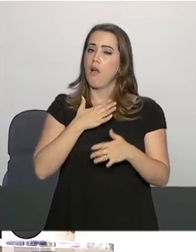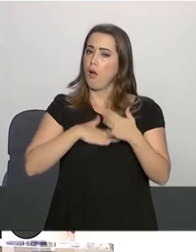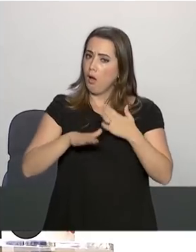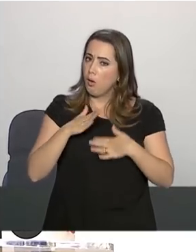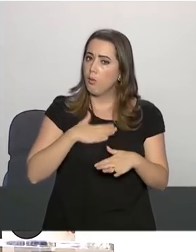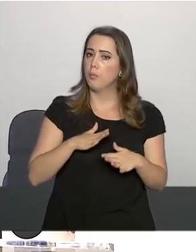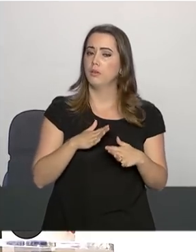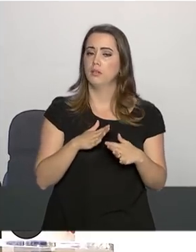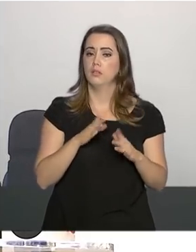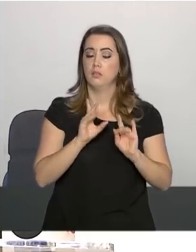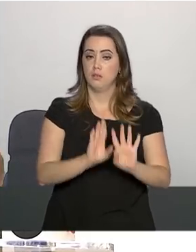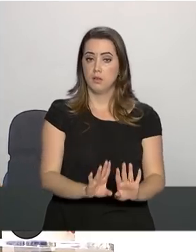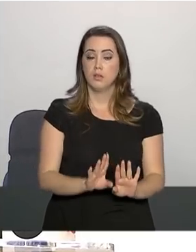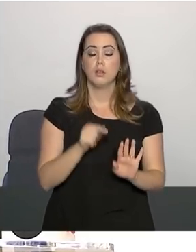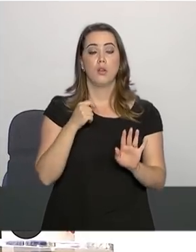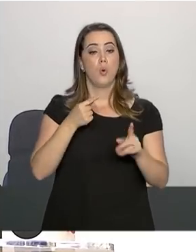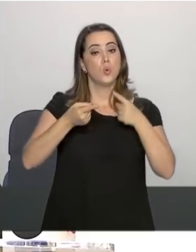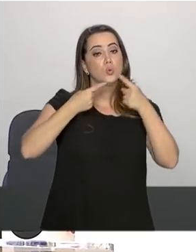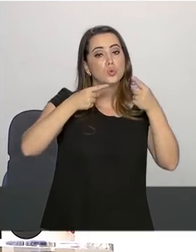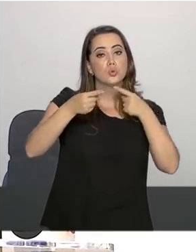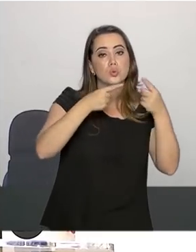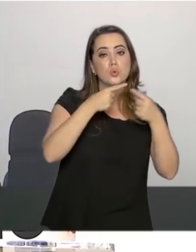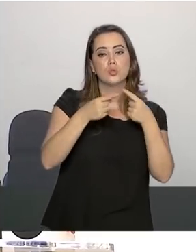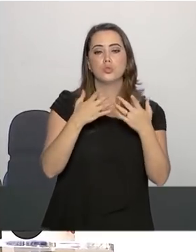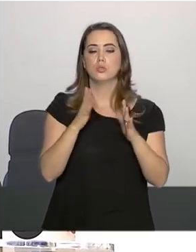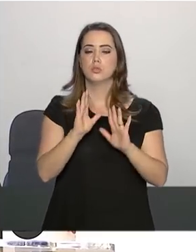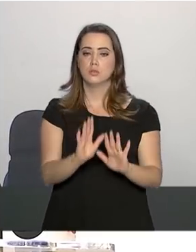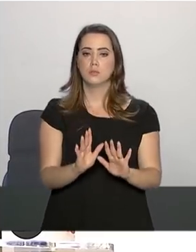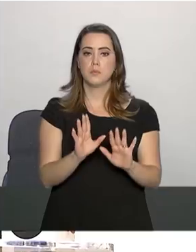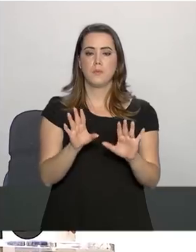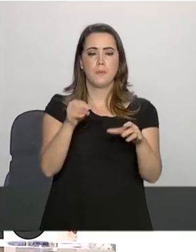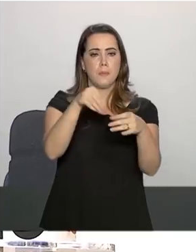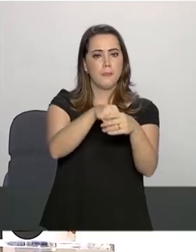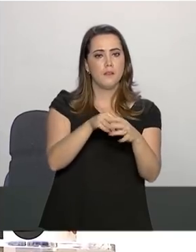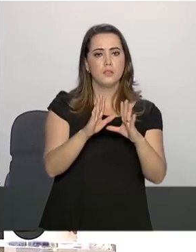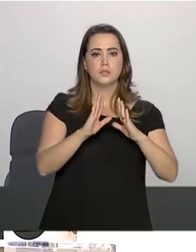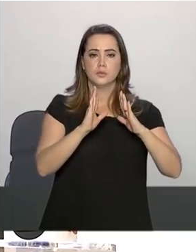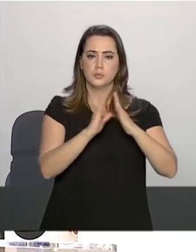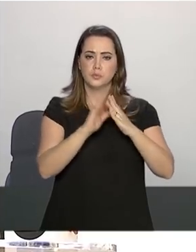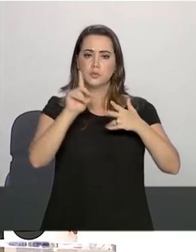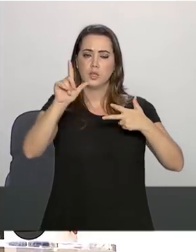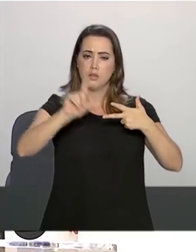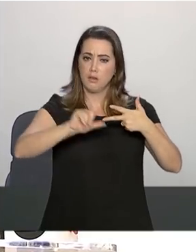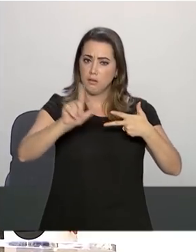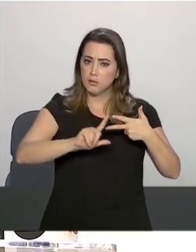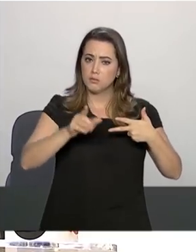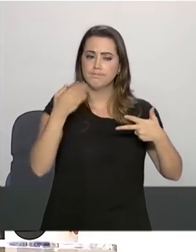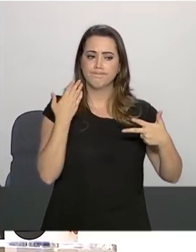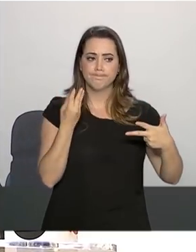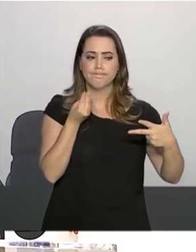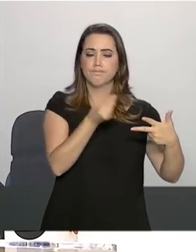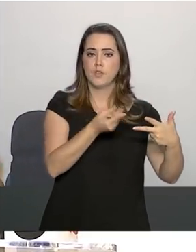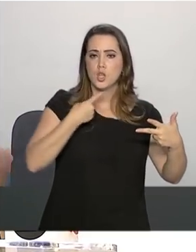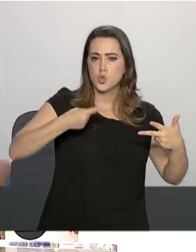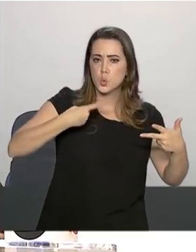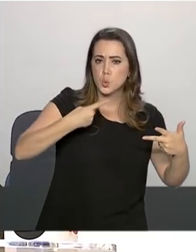A decisão, então, será discutida no âmbito daquela casa, que é a casa dos legisladores,